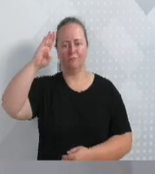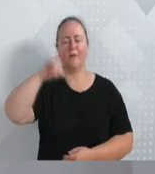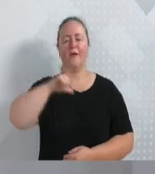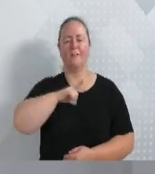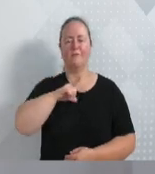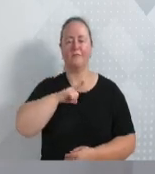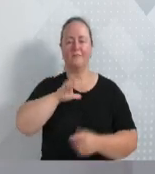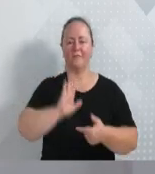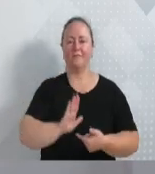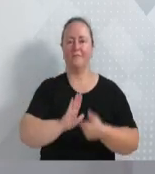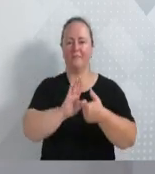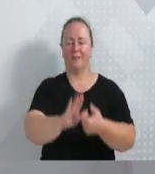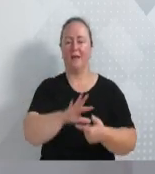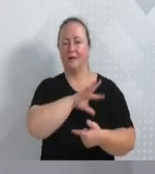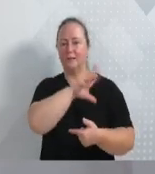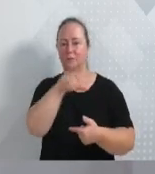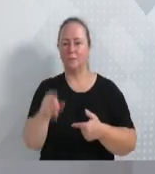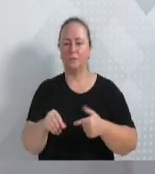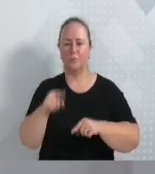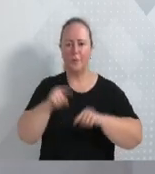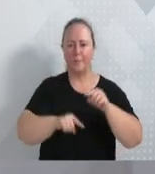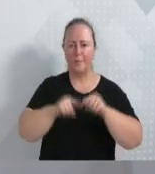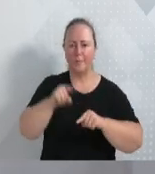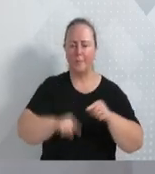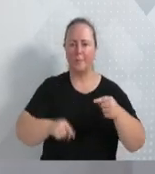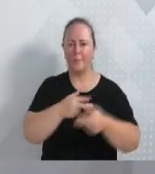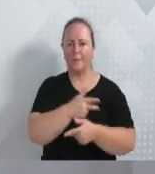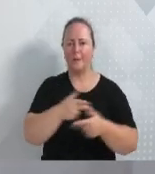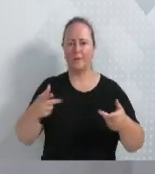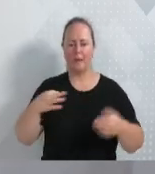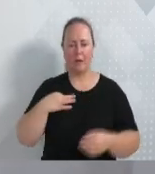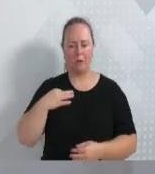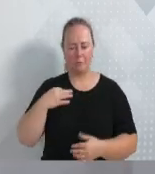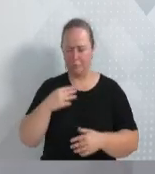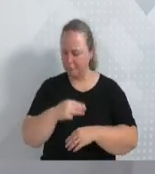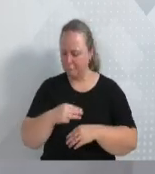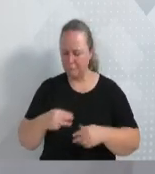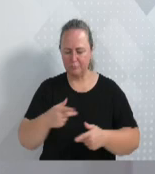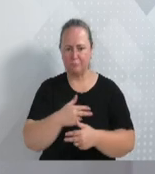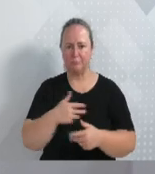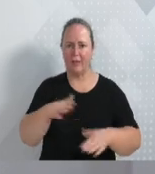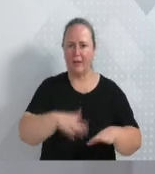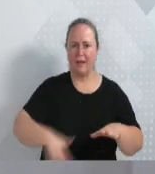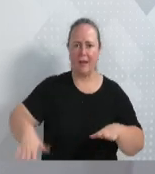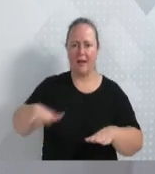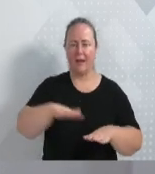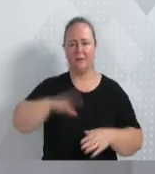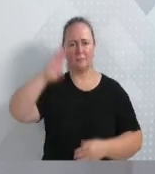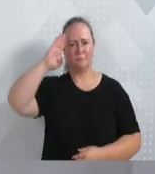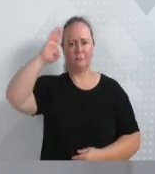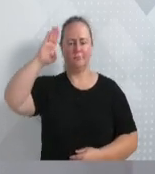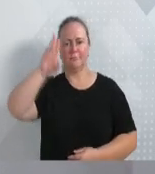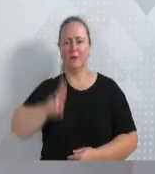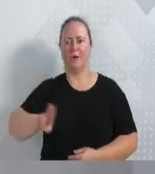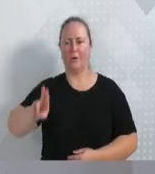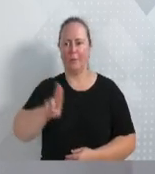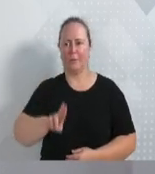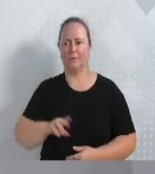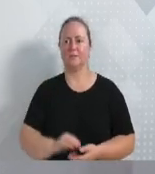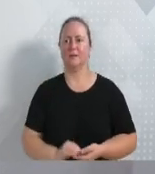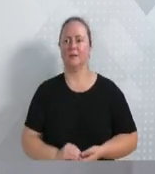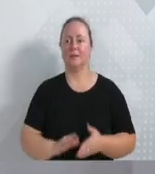exposição de toda a indumentária que os nossos soldados usam aí quando estão em campo. Mais do que oportunizar